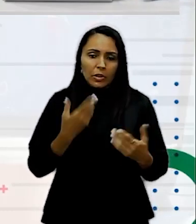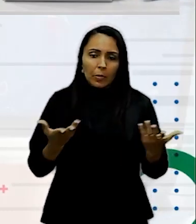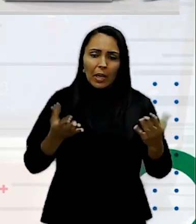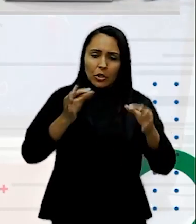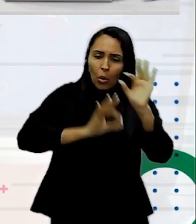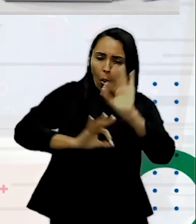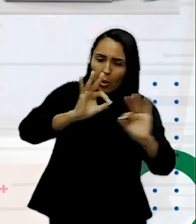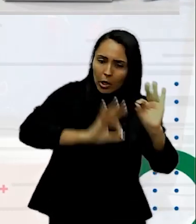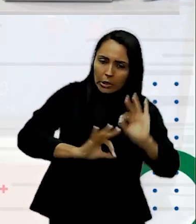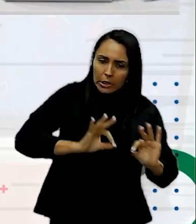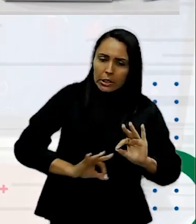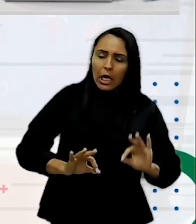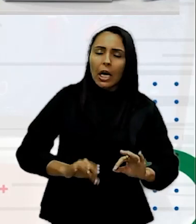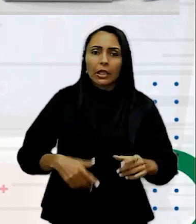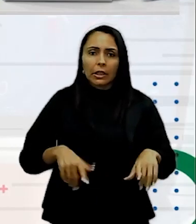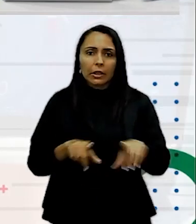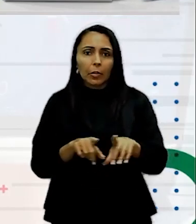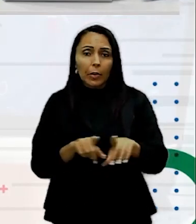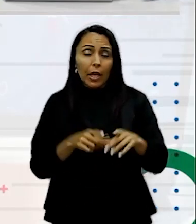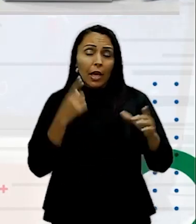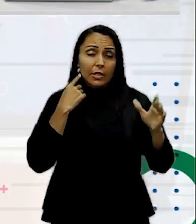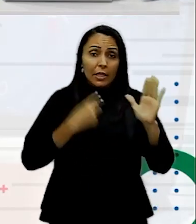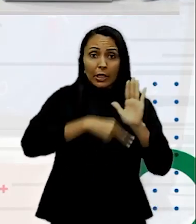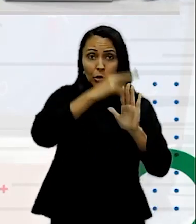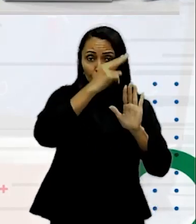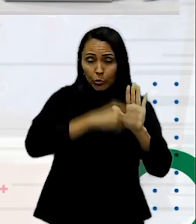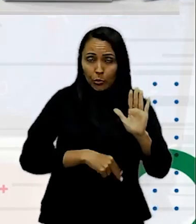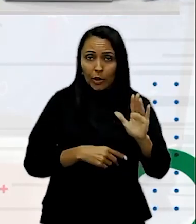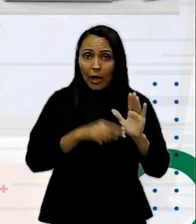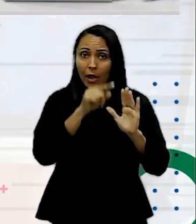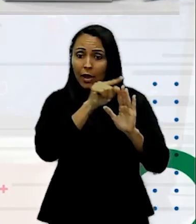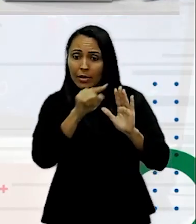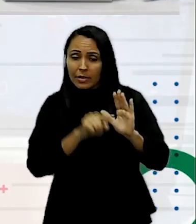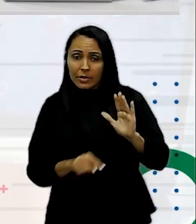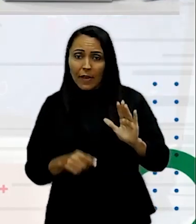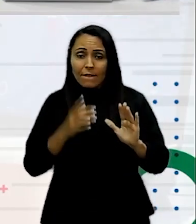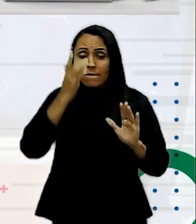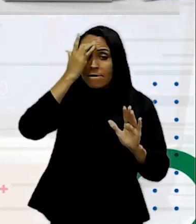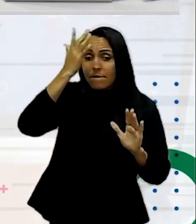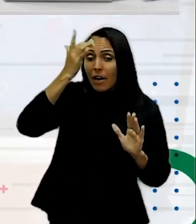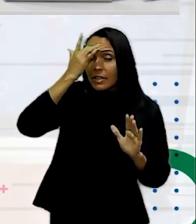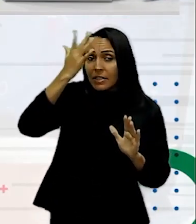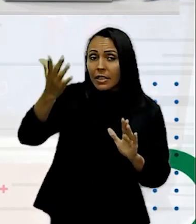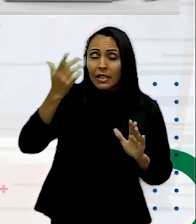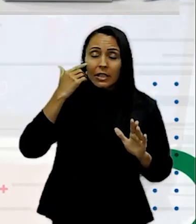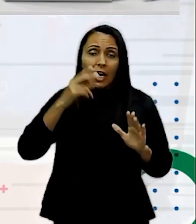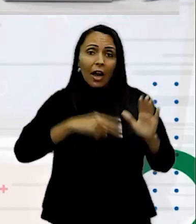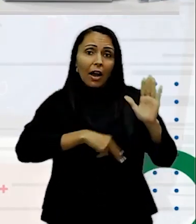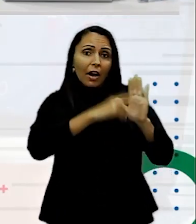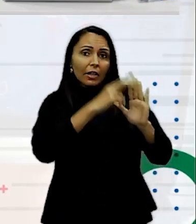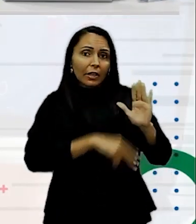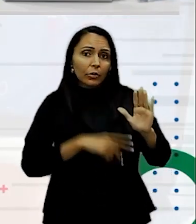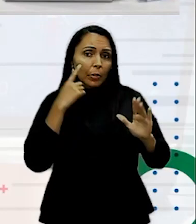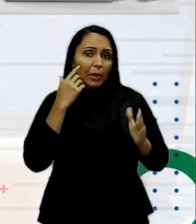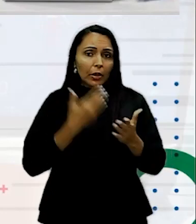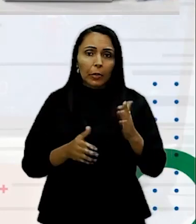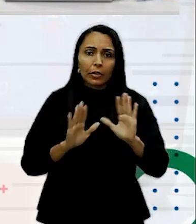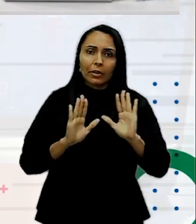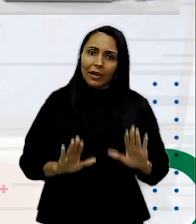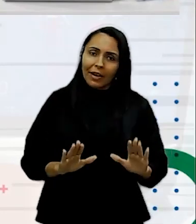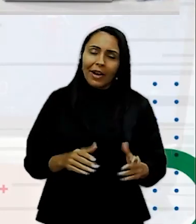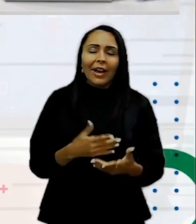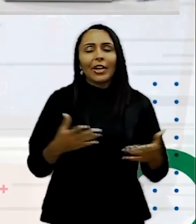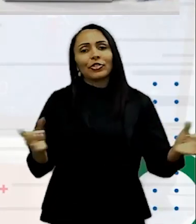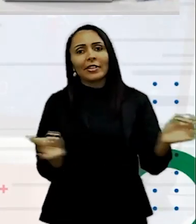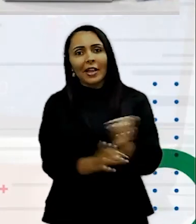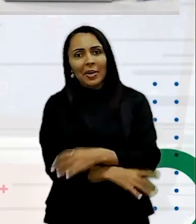Essa forma De leitura padrão Em Z Para justamente Facilitar a leitura Do usuário E fazer com que ele Não se perca Pronto E aqui a gente